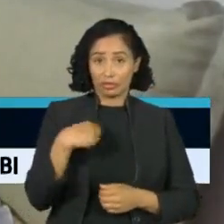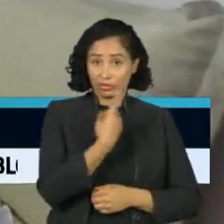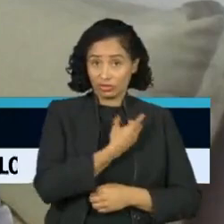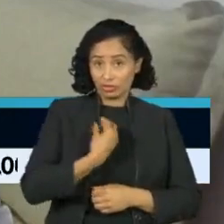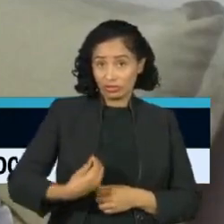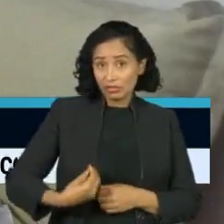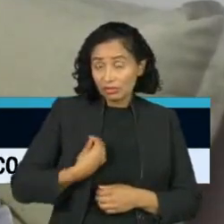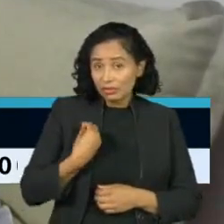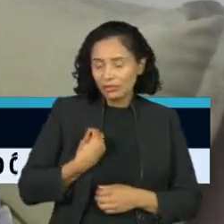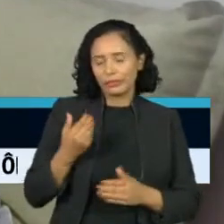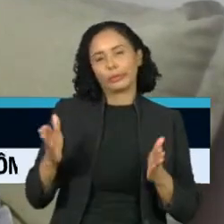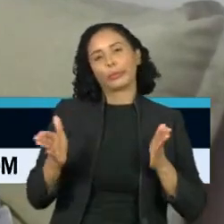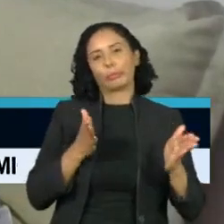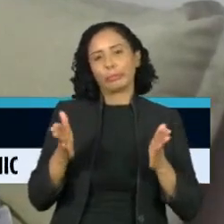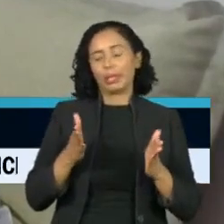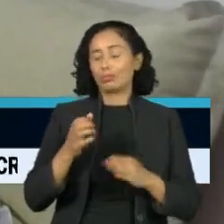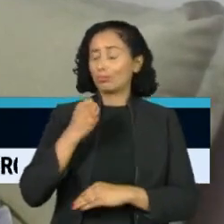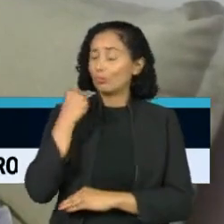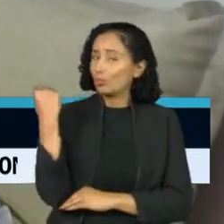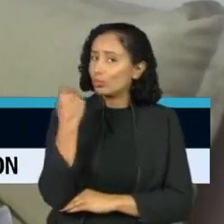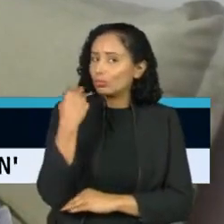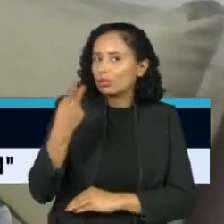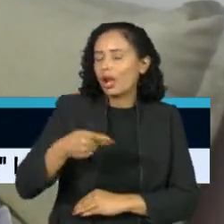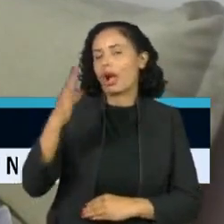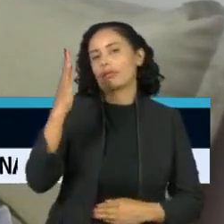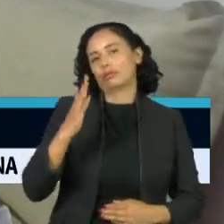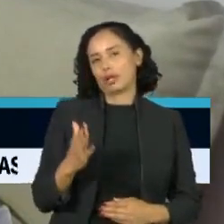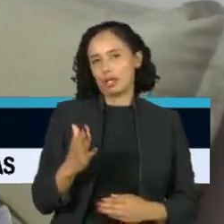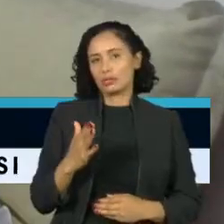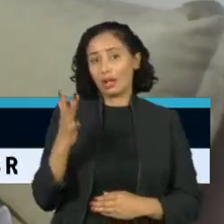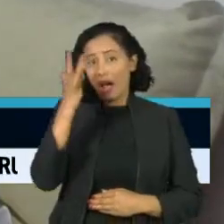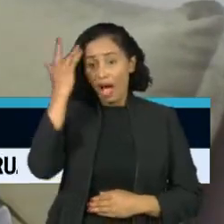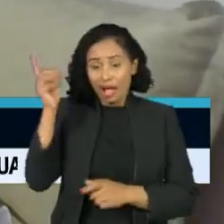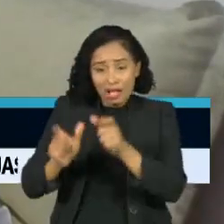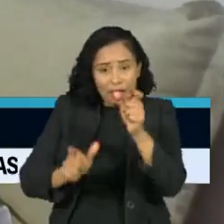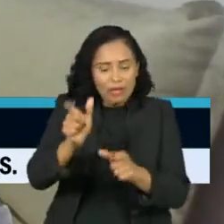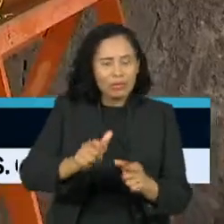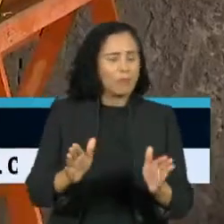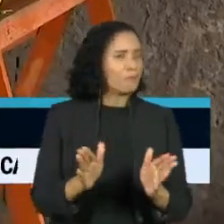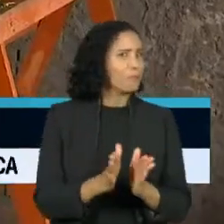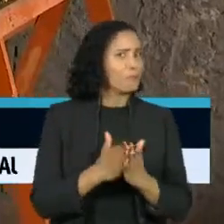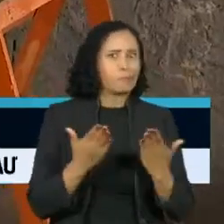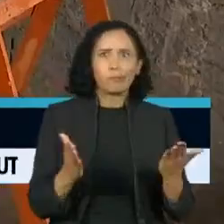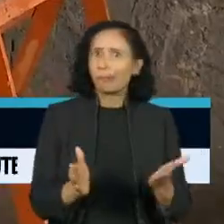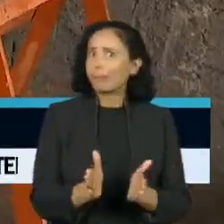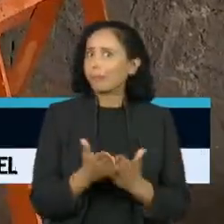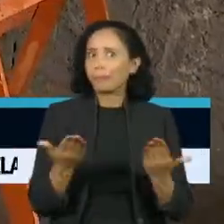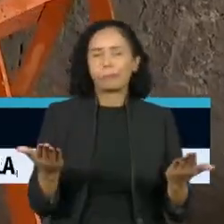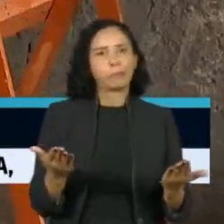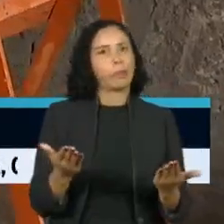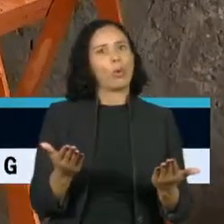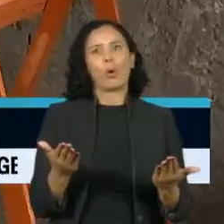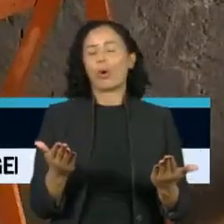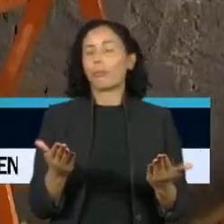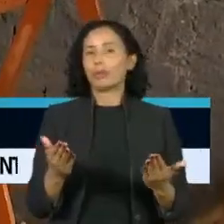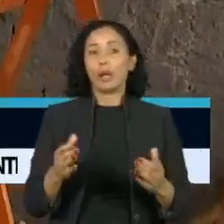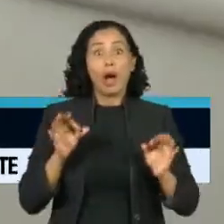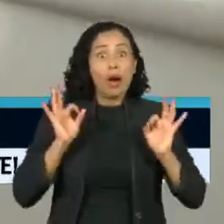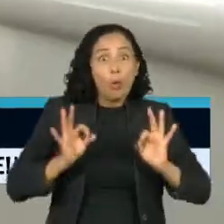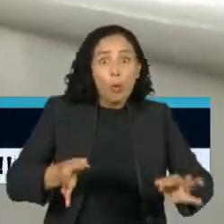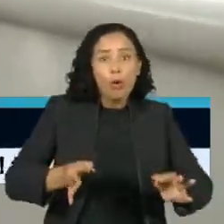grave no país, um empobrecimento da população e isso faz com que as pessoas